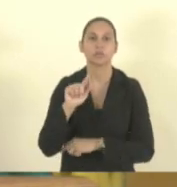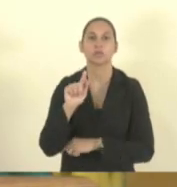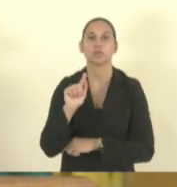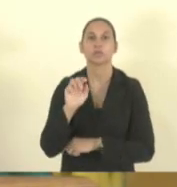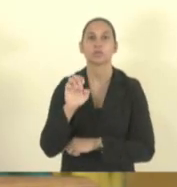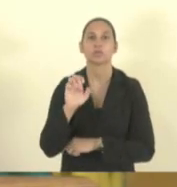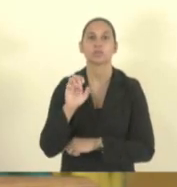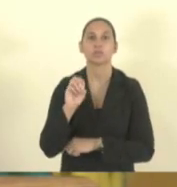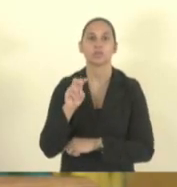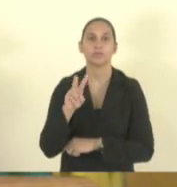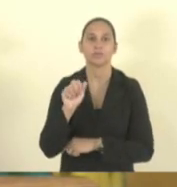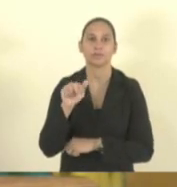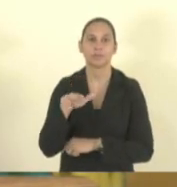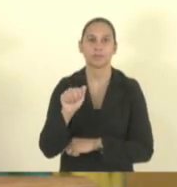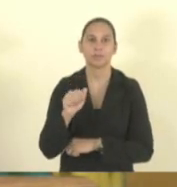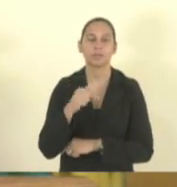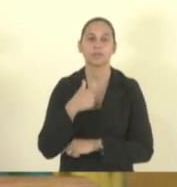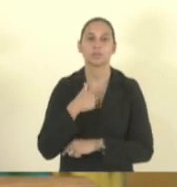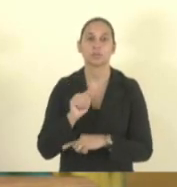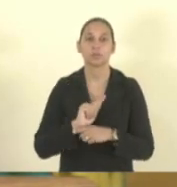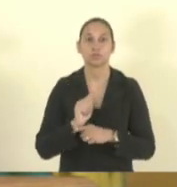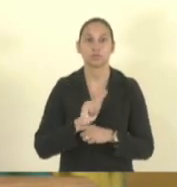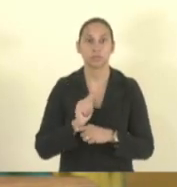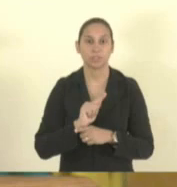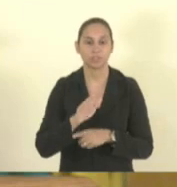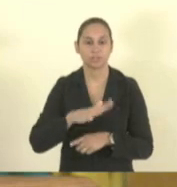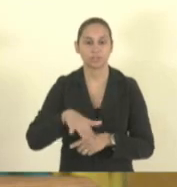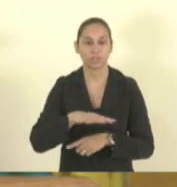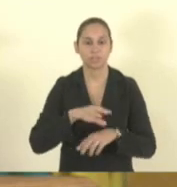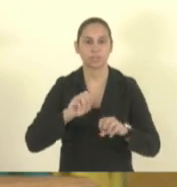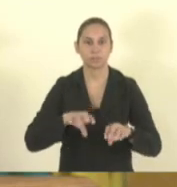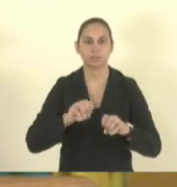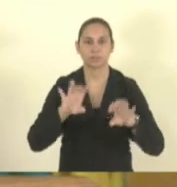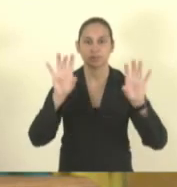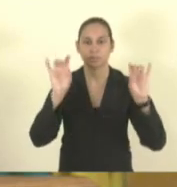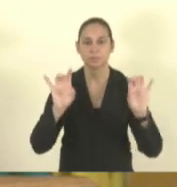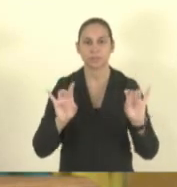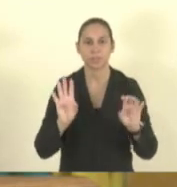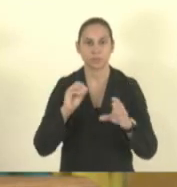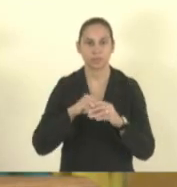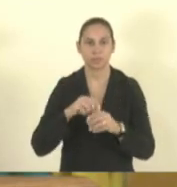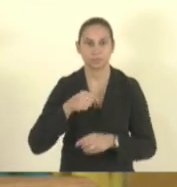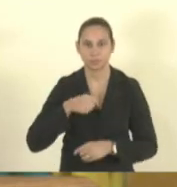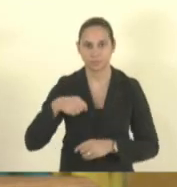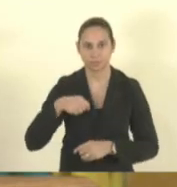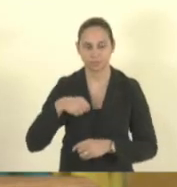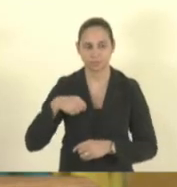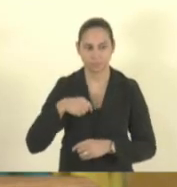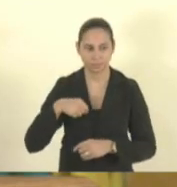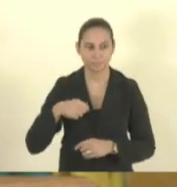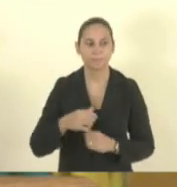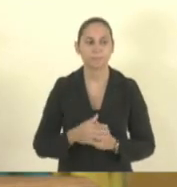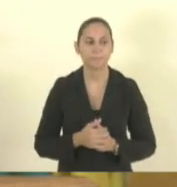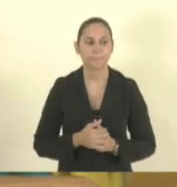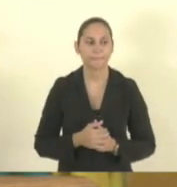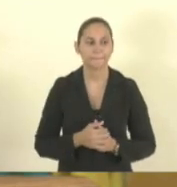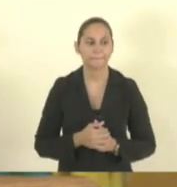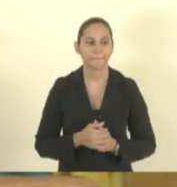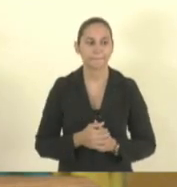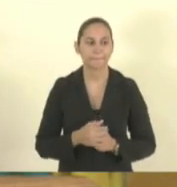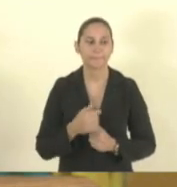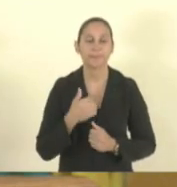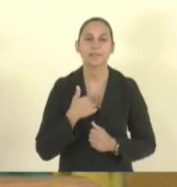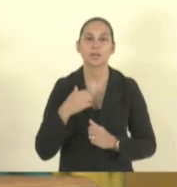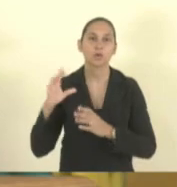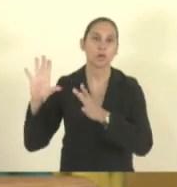sou a gerente de educação especial da Secretaria de Estado de Educação e vou